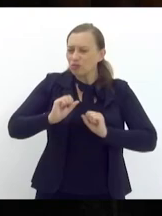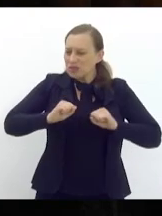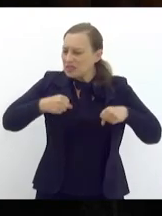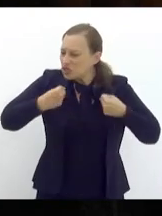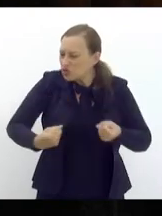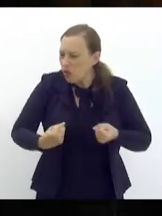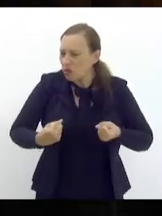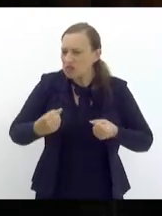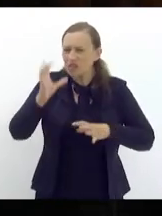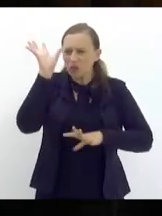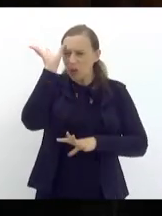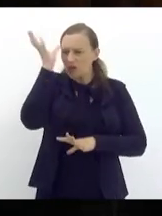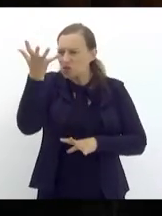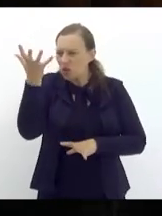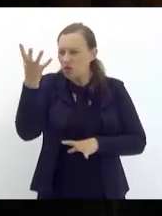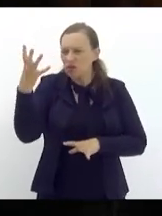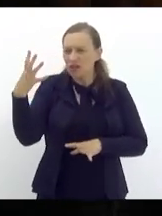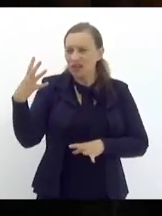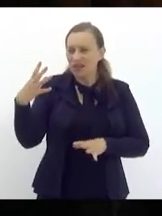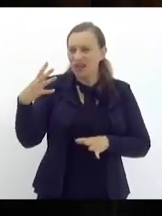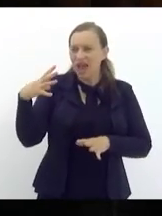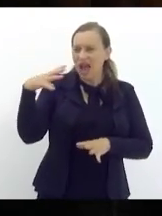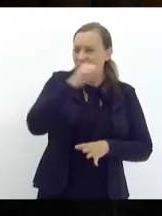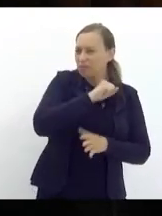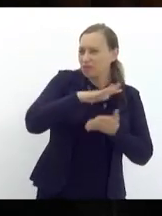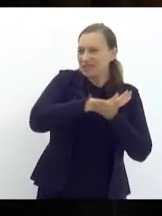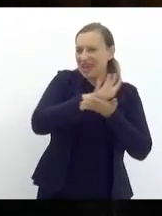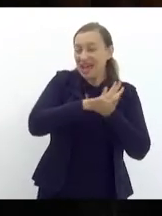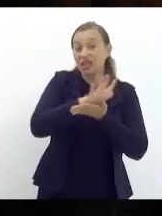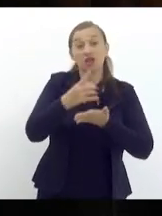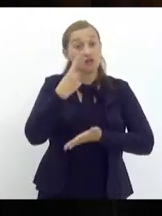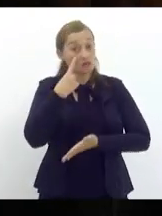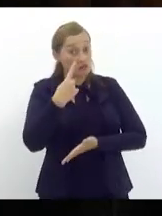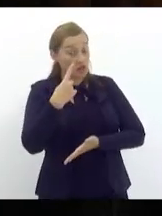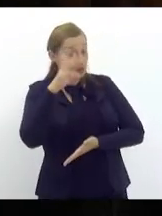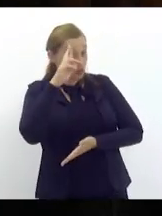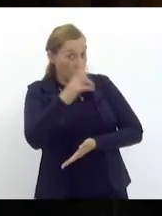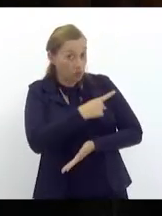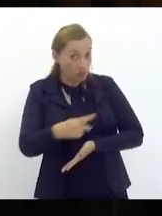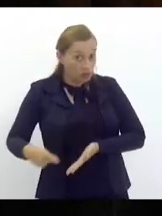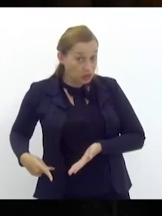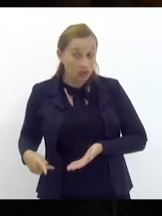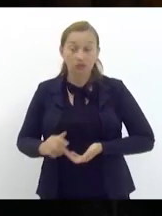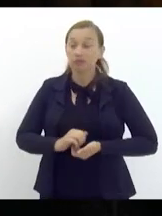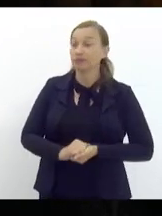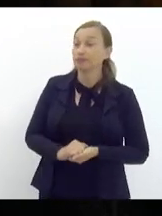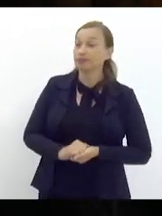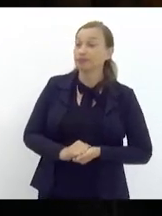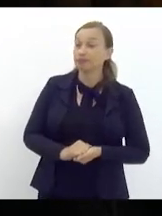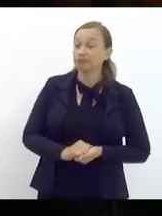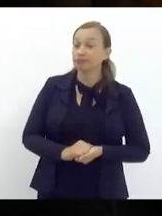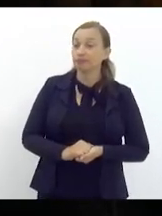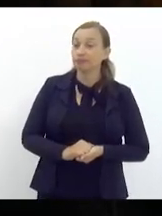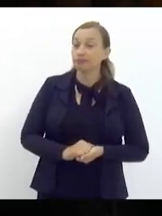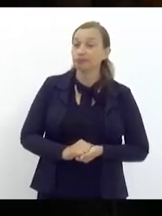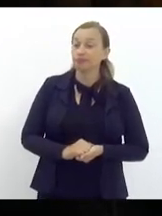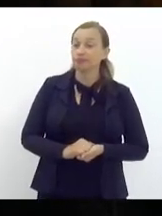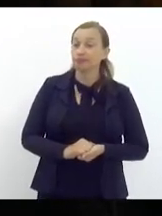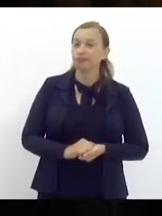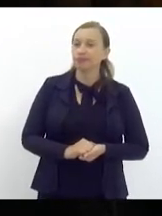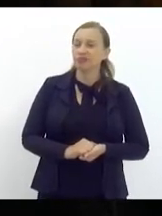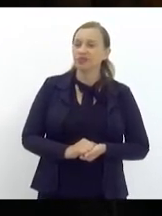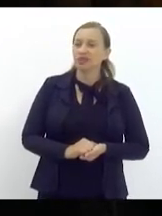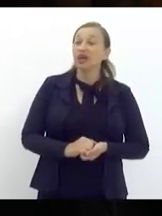o mais rápido possível e olha senhora presidente que a favor do fortalecimento